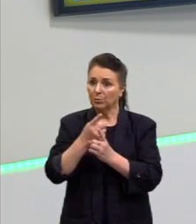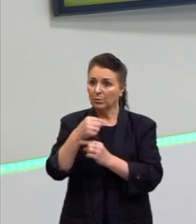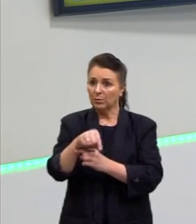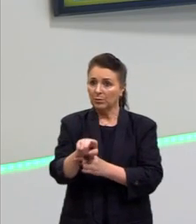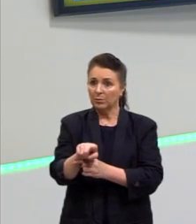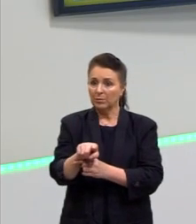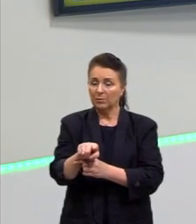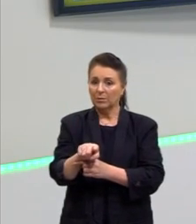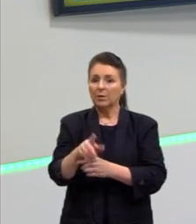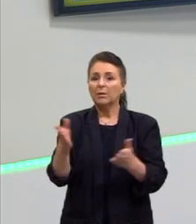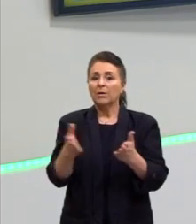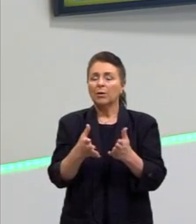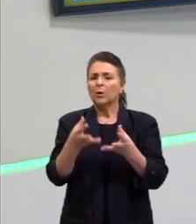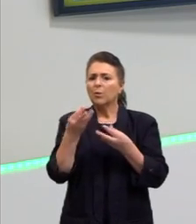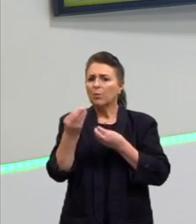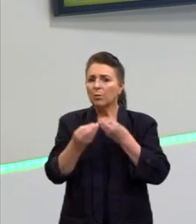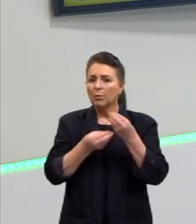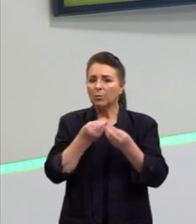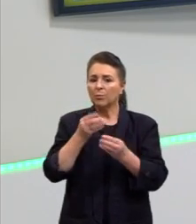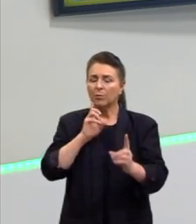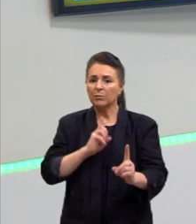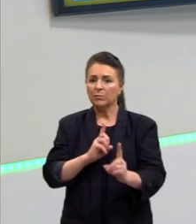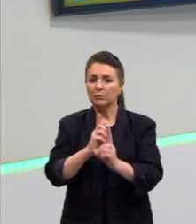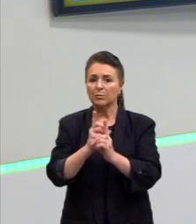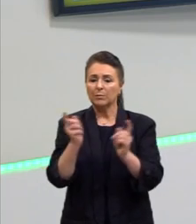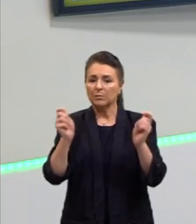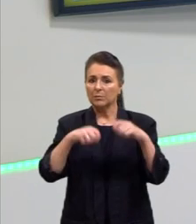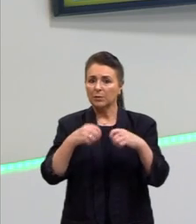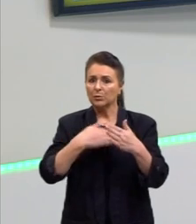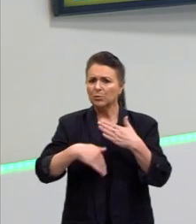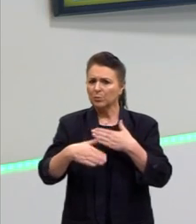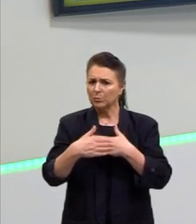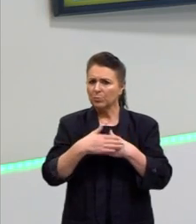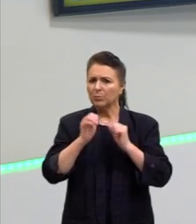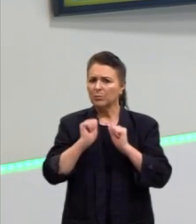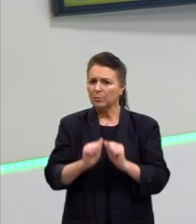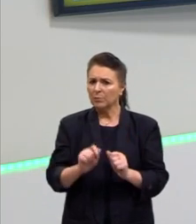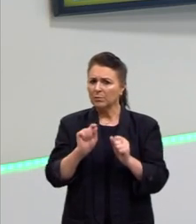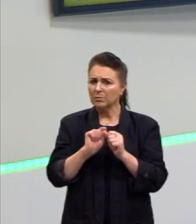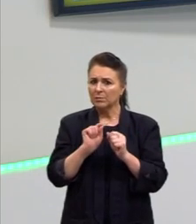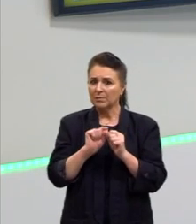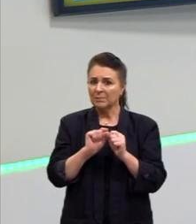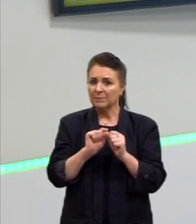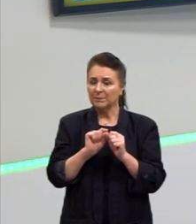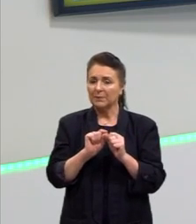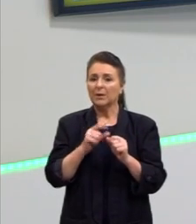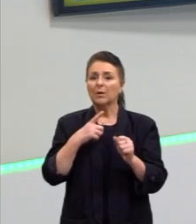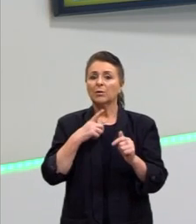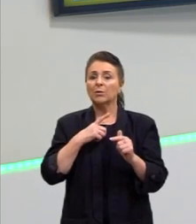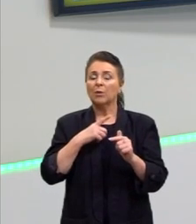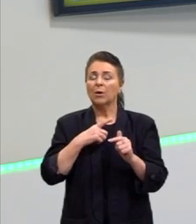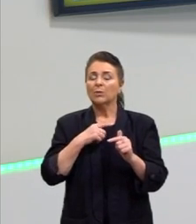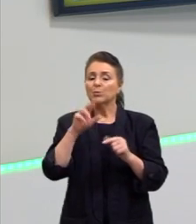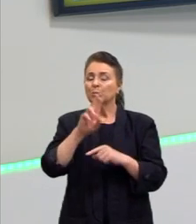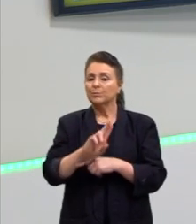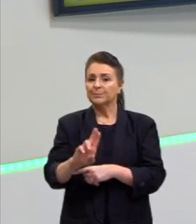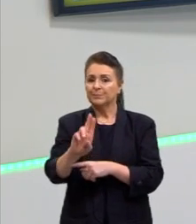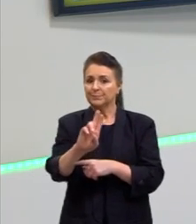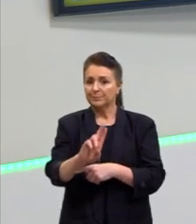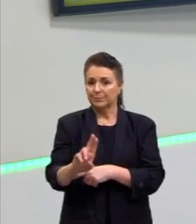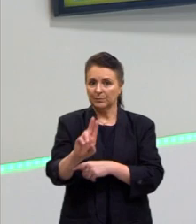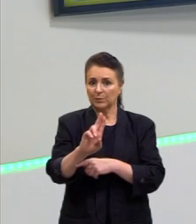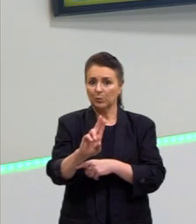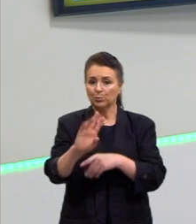como que eu vou juntar para descobrir todas as possibilidades possíveis? Quando nós trabalhamos os